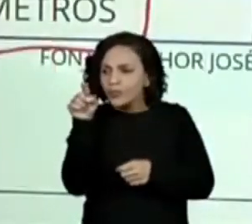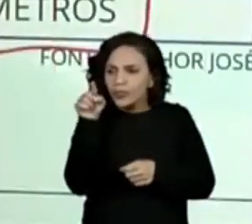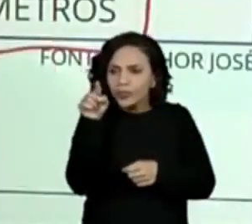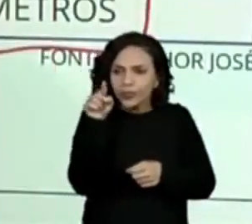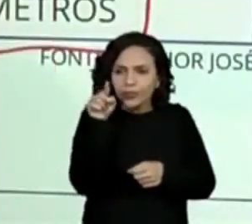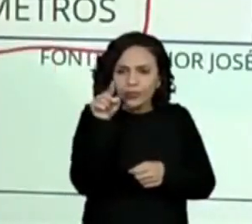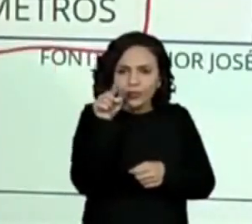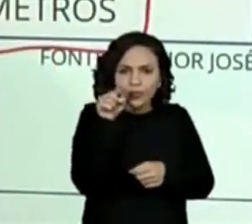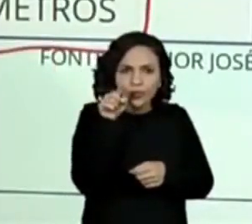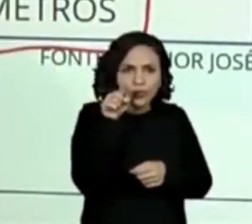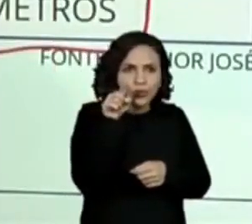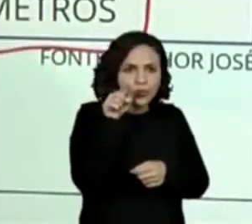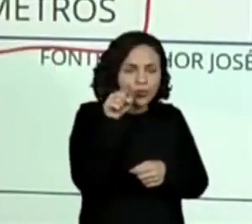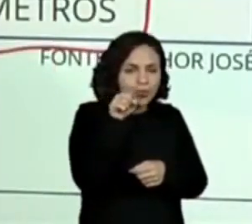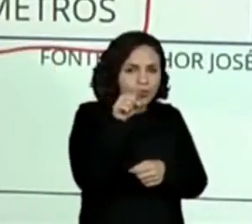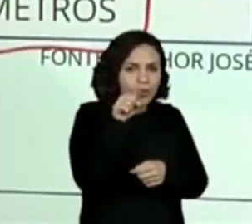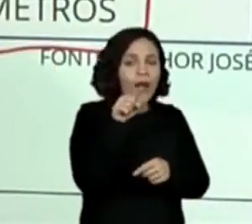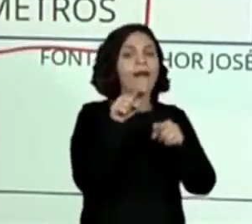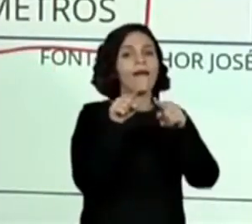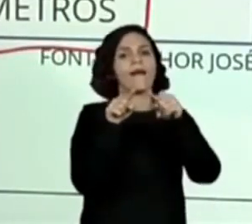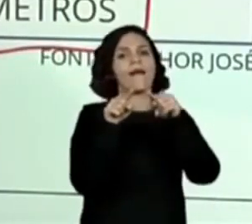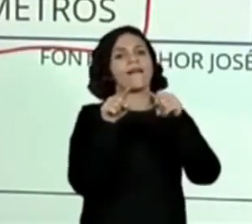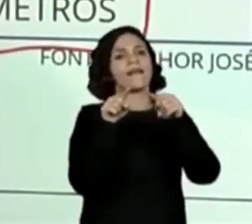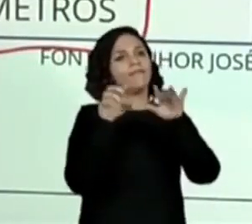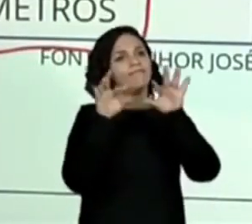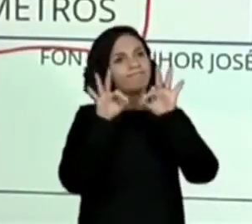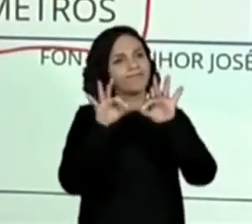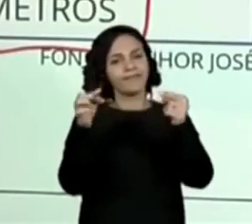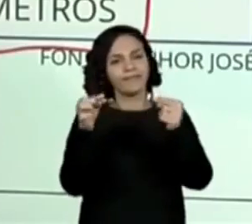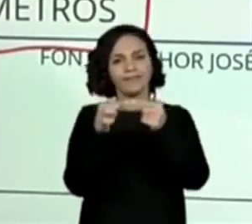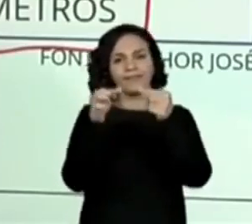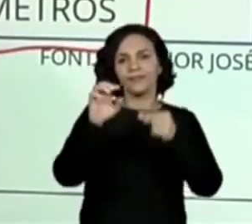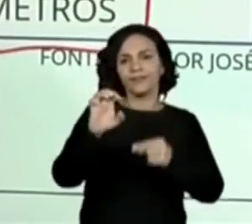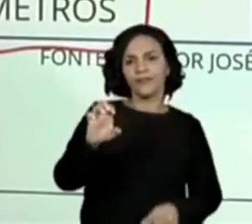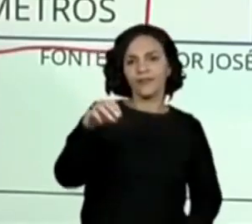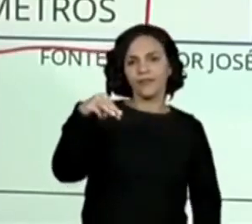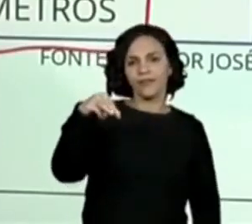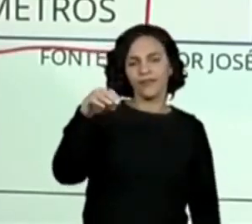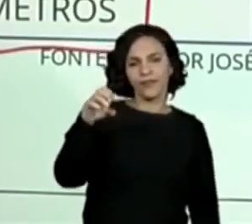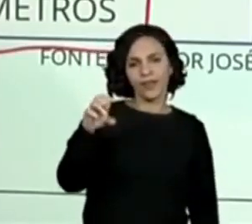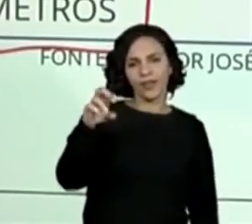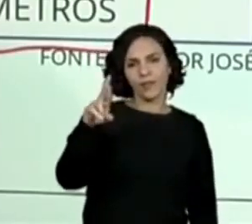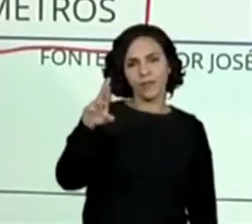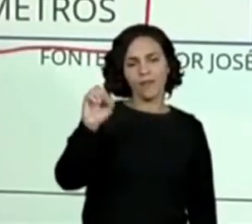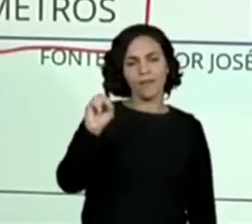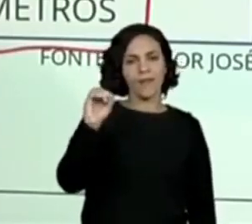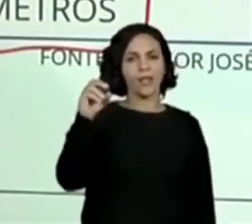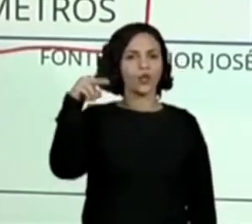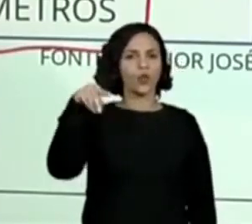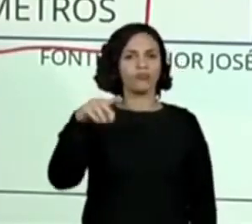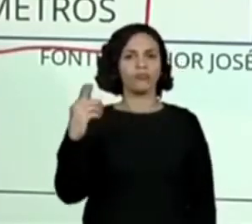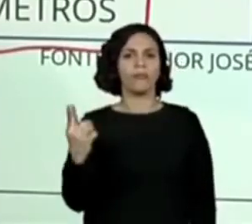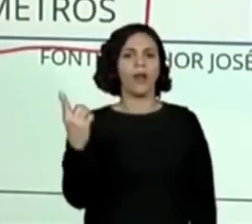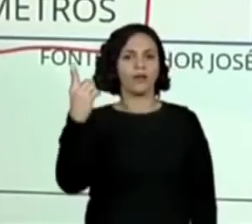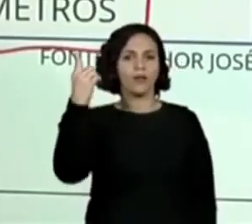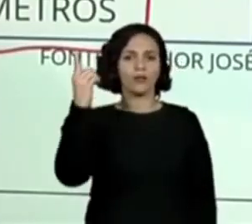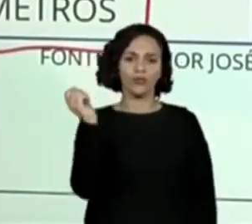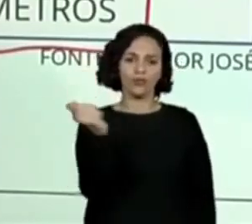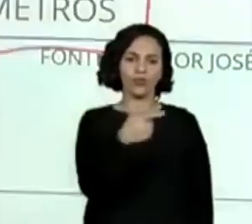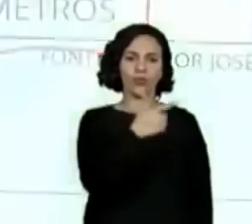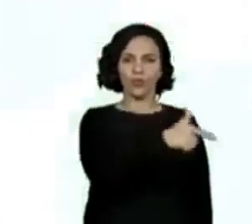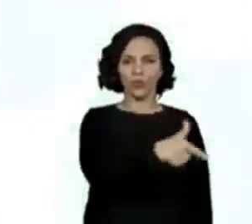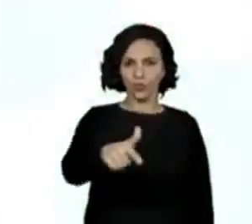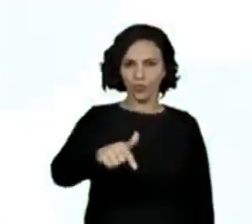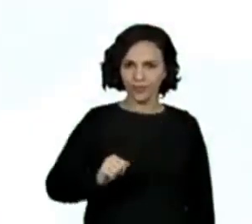outra coluna, e vejo que o maior neto é o Emerson. E vou escrever